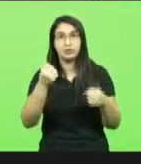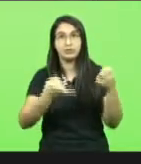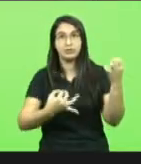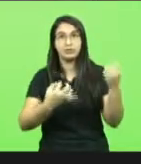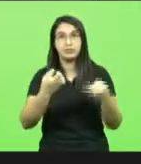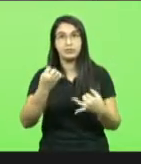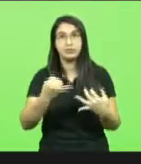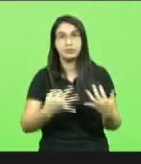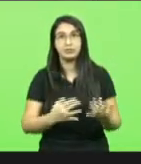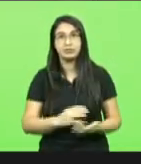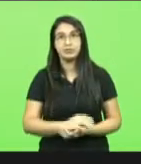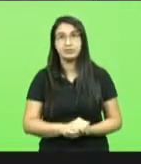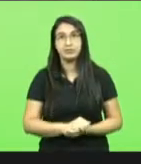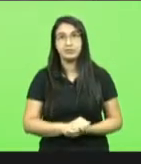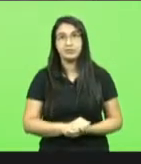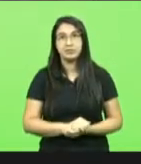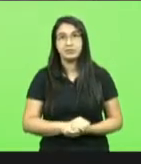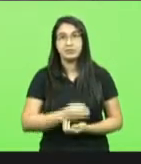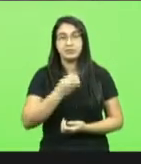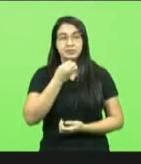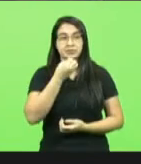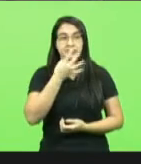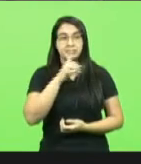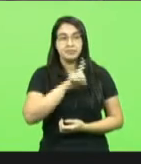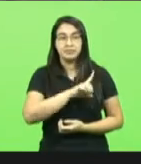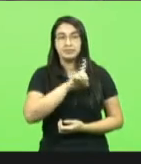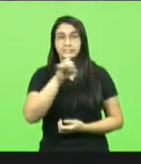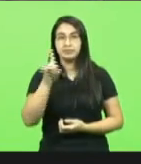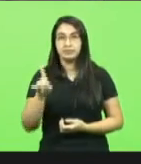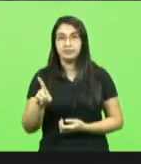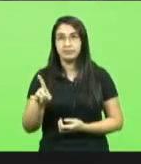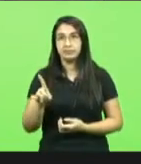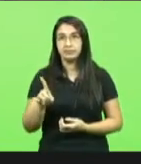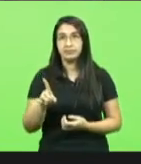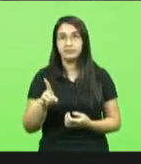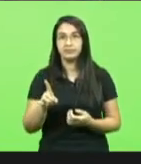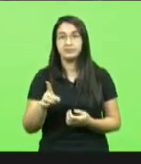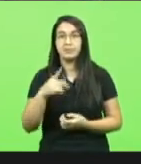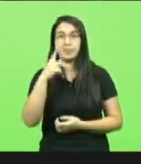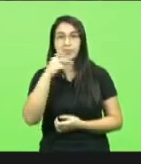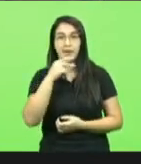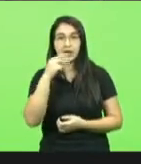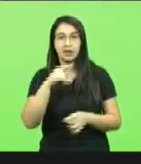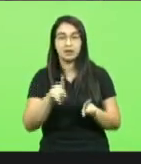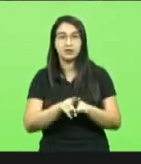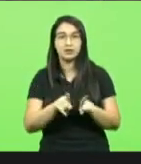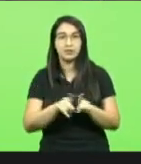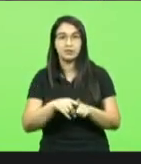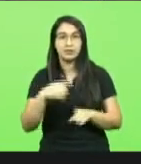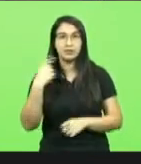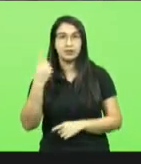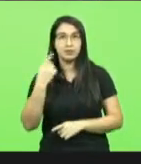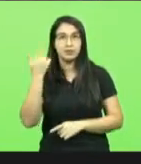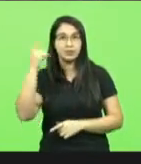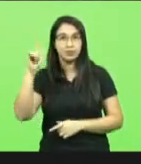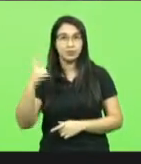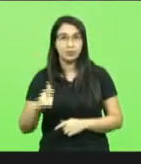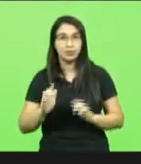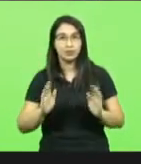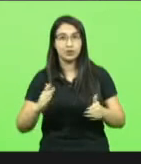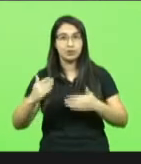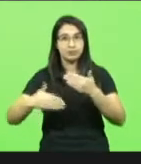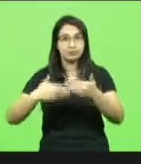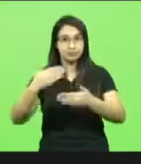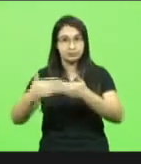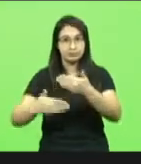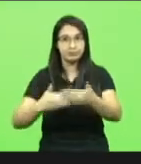Bom dia, deputado Kempel. Bom dia, demais deputados. Está tramitando na casa, aliás, já passou pela Comissão de